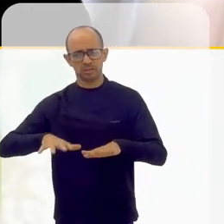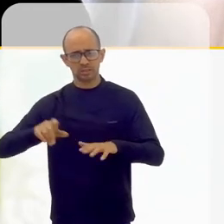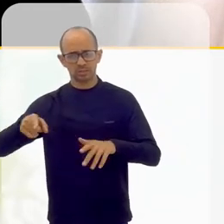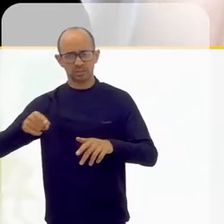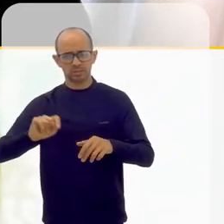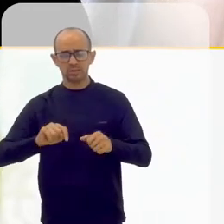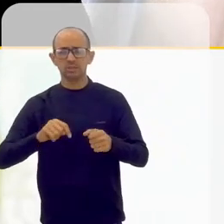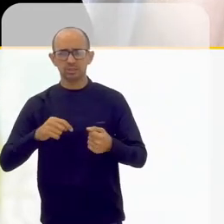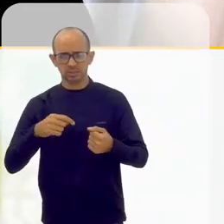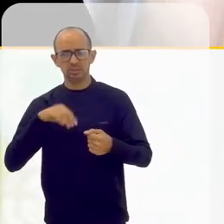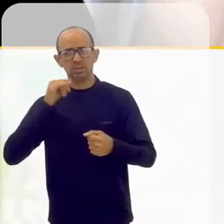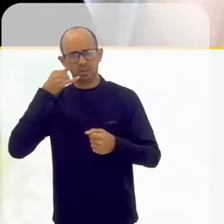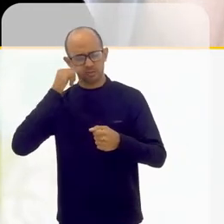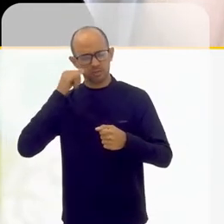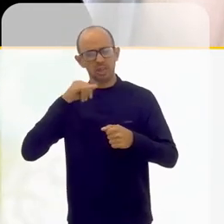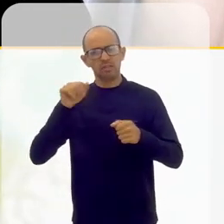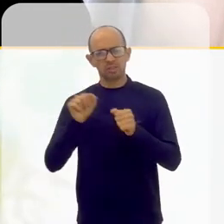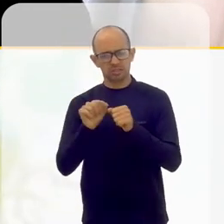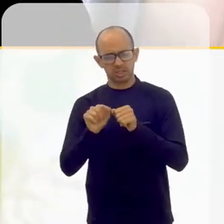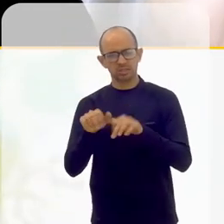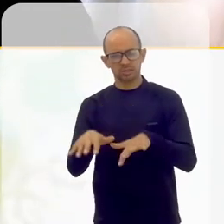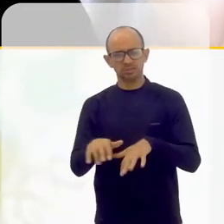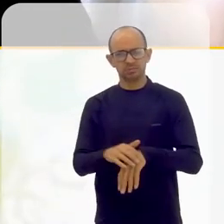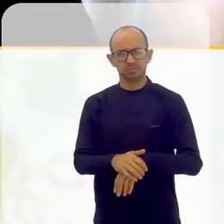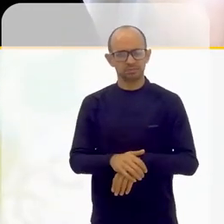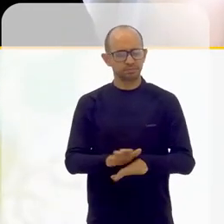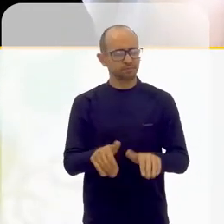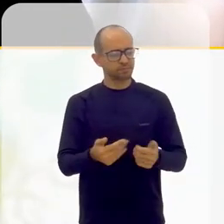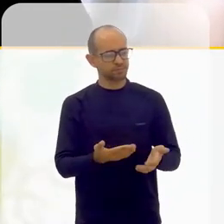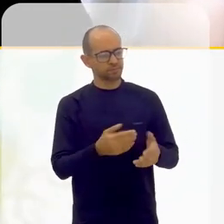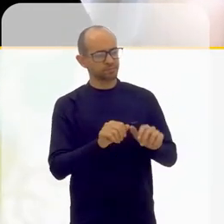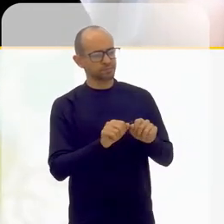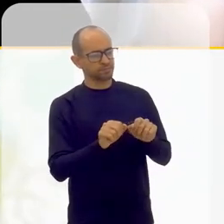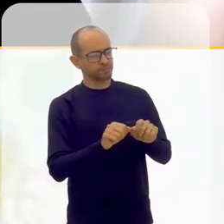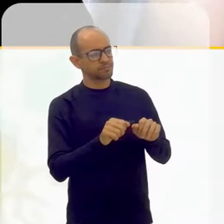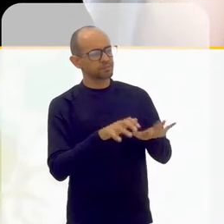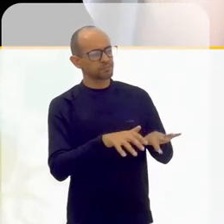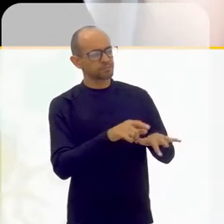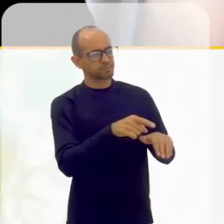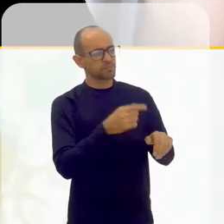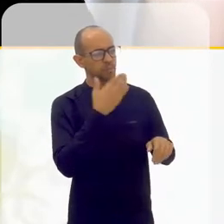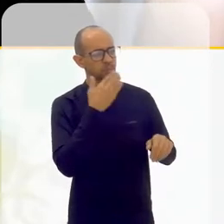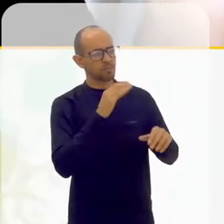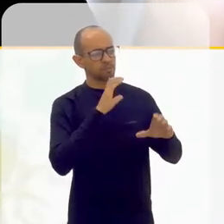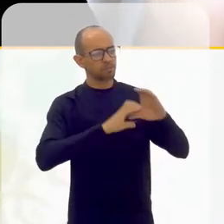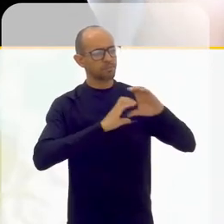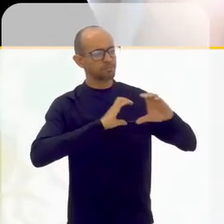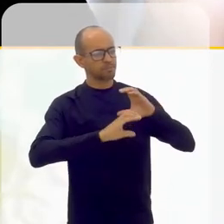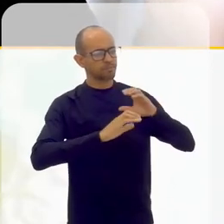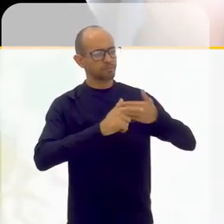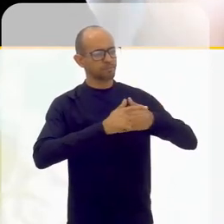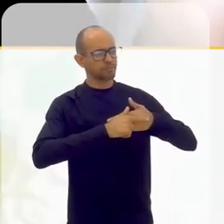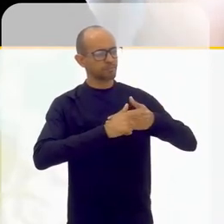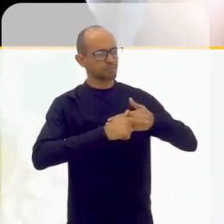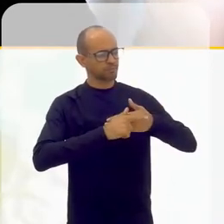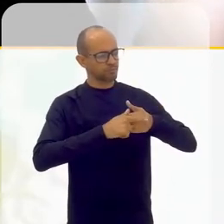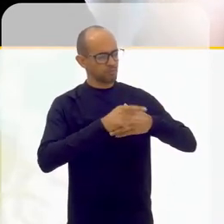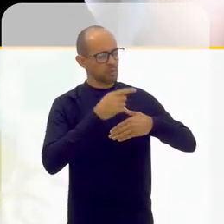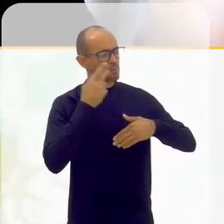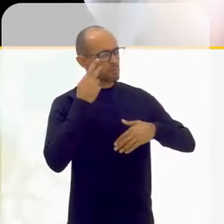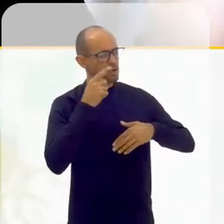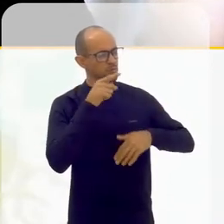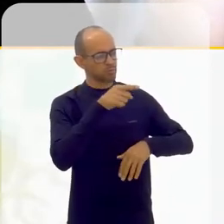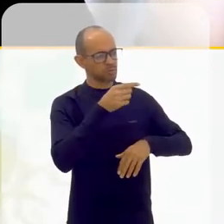de acolhedor para passar por esse tipo de coisa. Sim. Nesse sentido, qual o papel da comunicação para você?